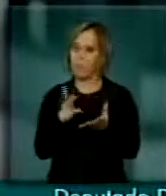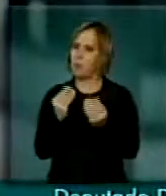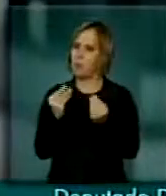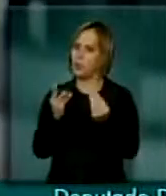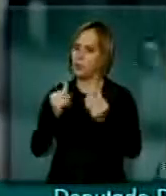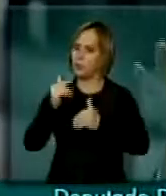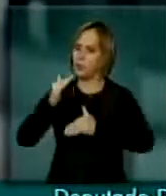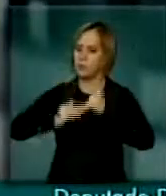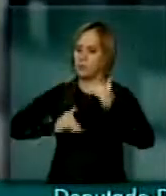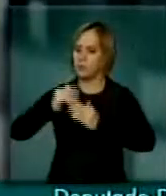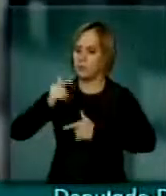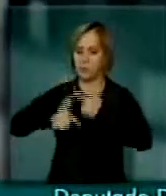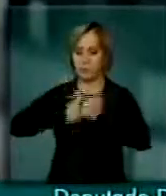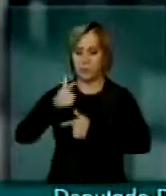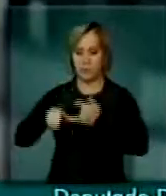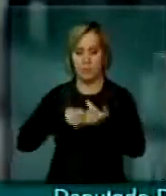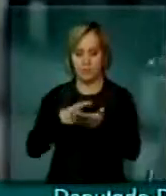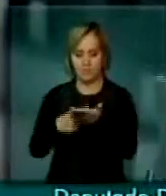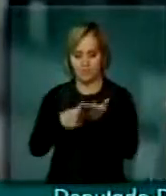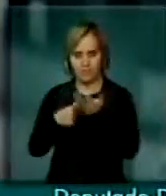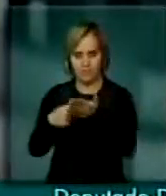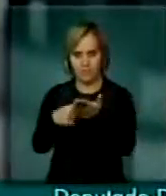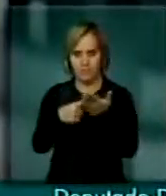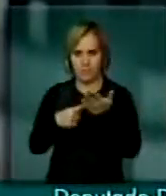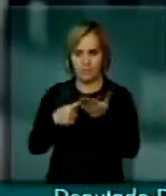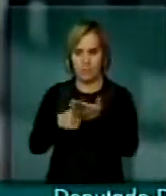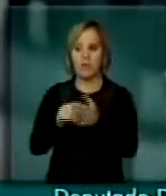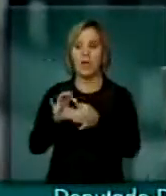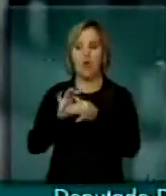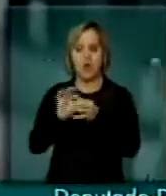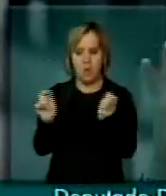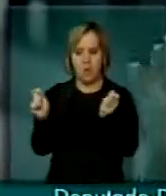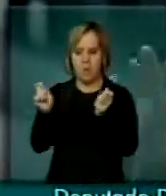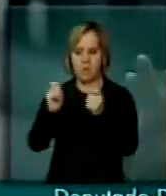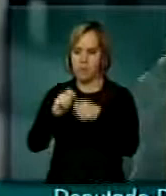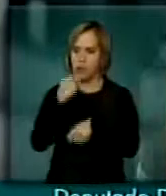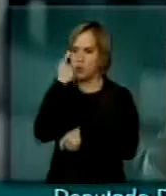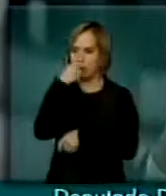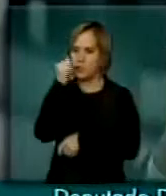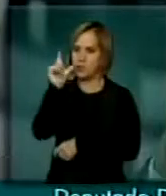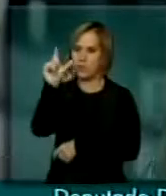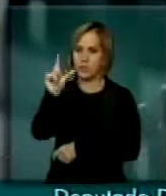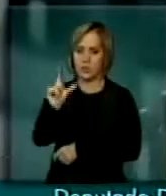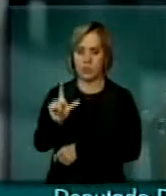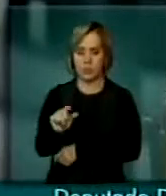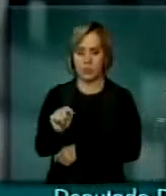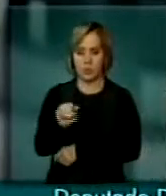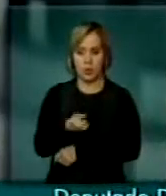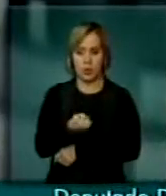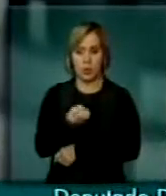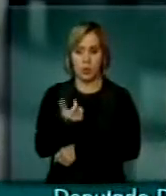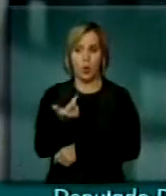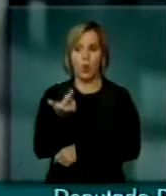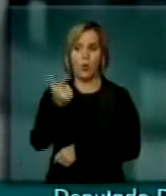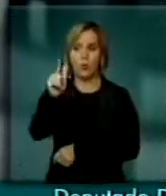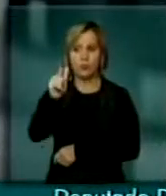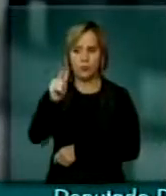acordadas que permitem a redução, outras é complicada.